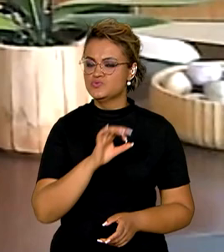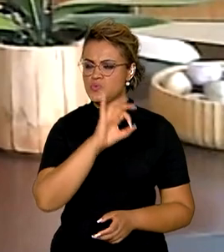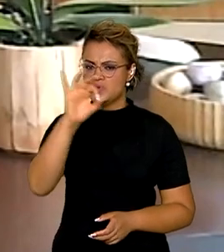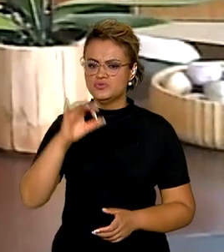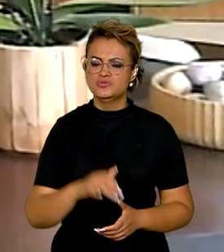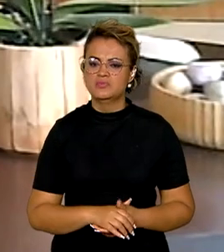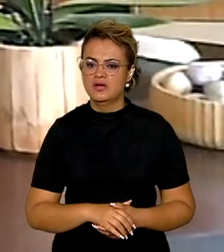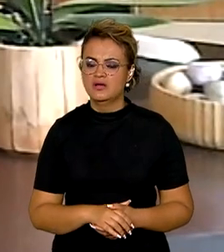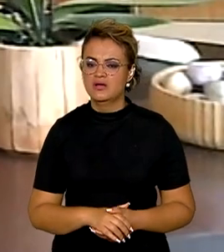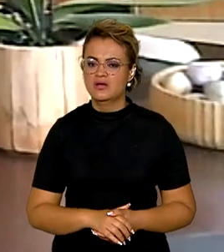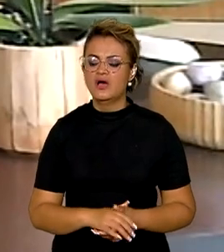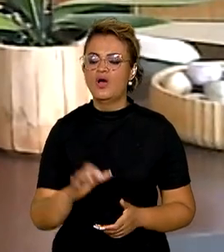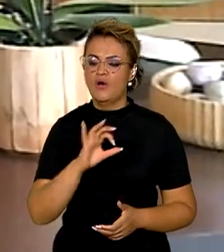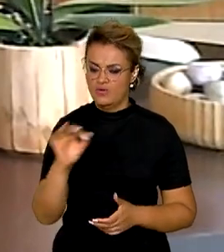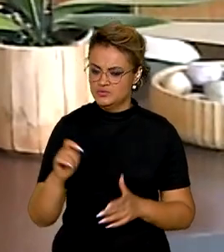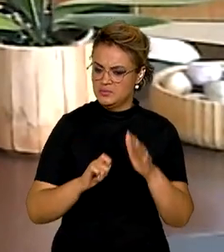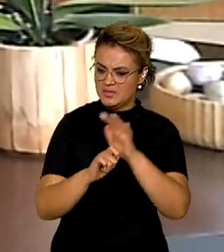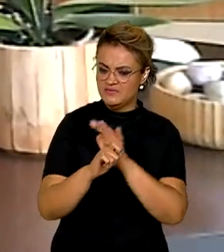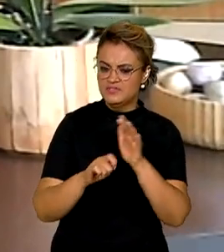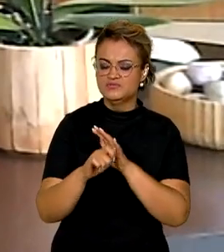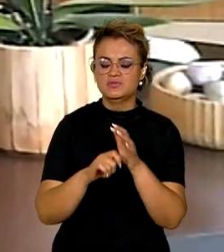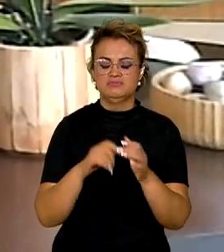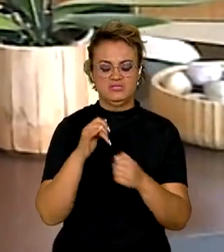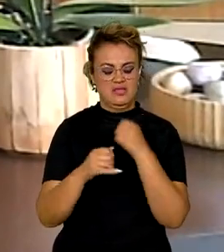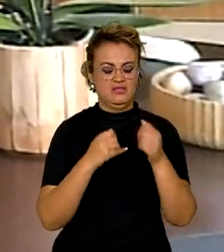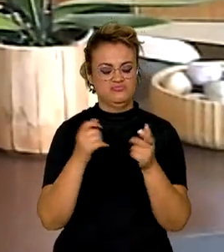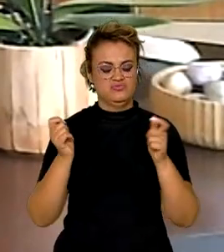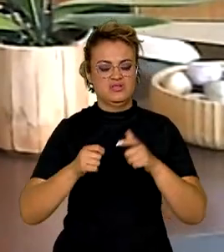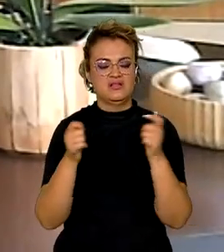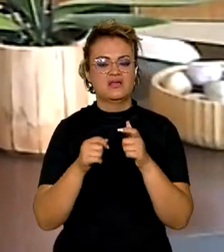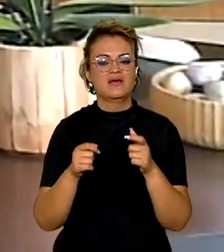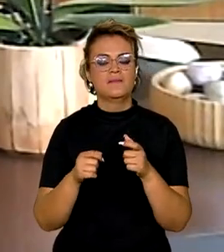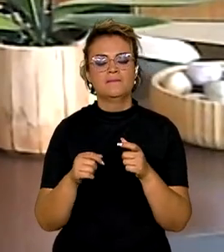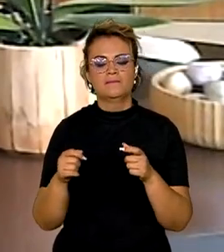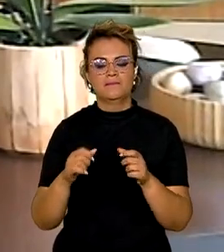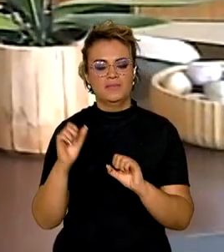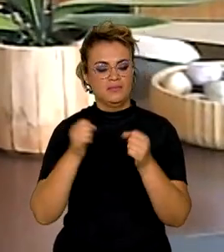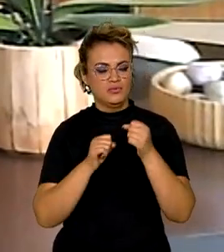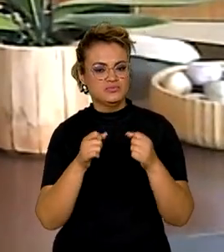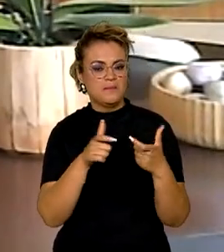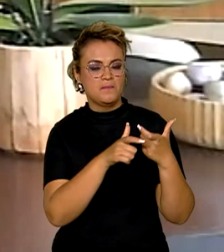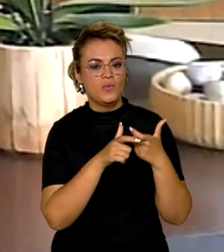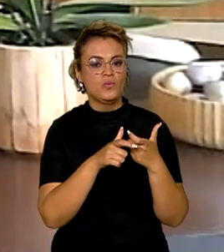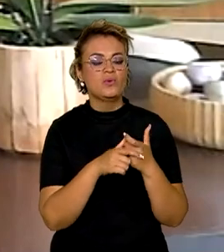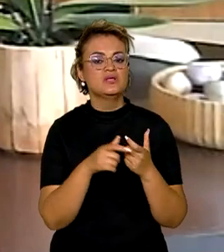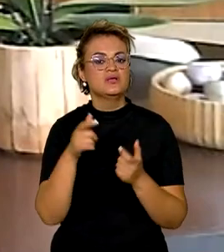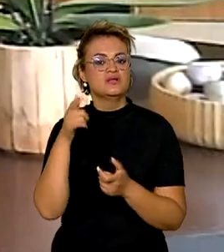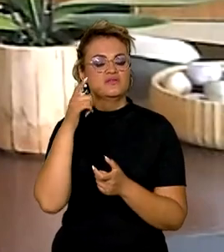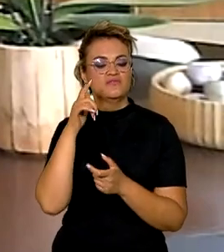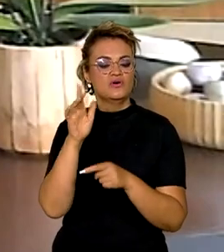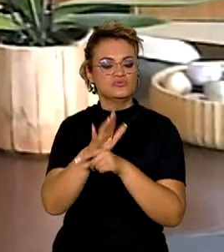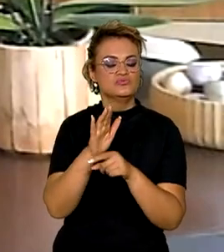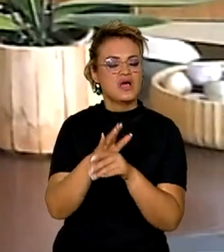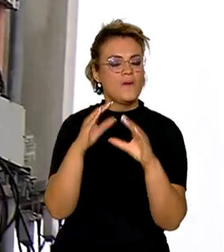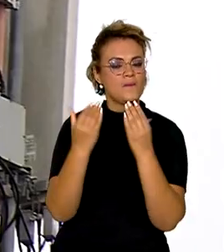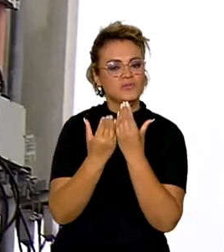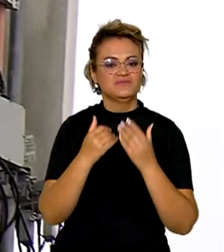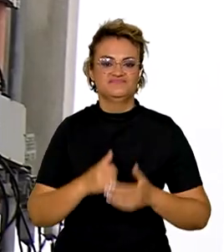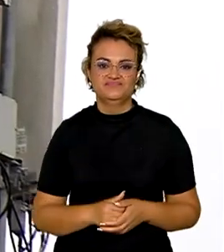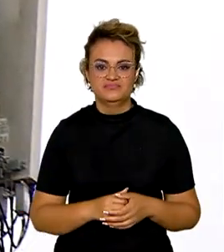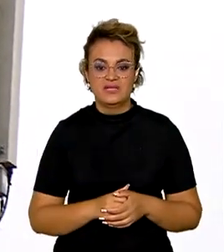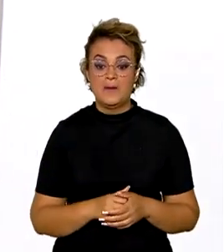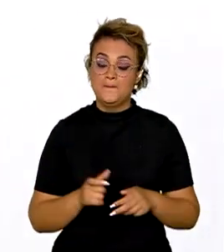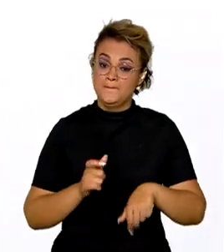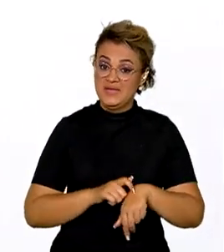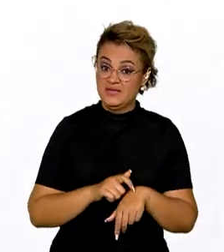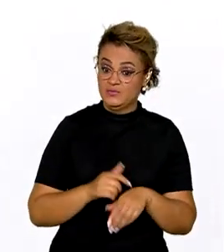para financiamento da conectividade para os pequenos provedores que vão servir as pequenas comunidades. A